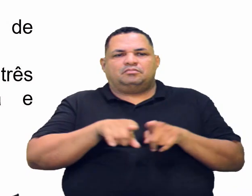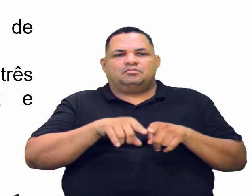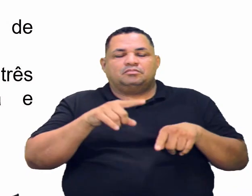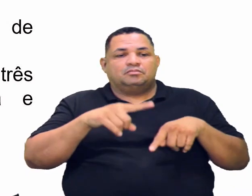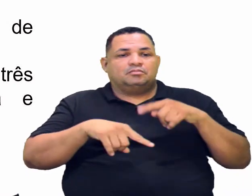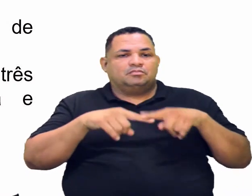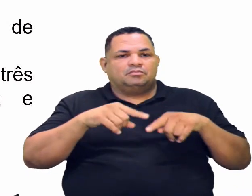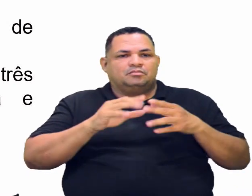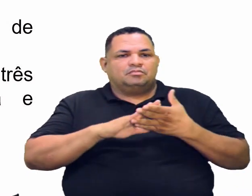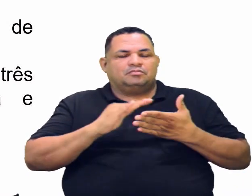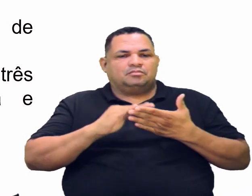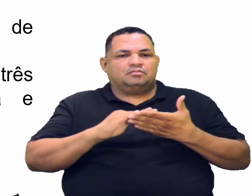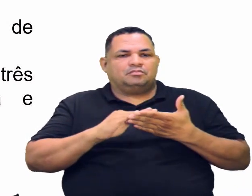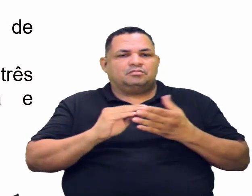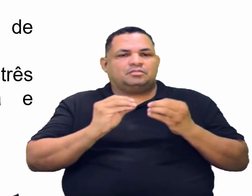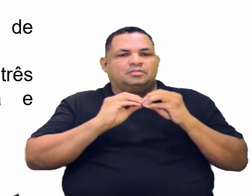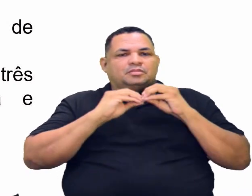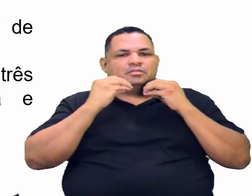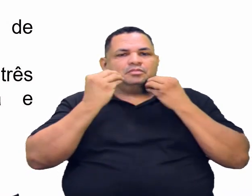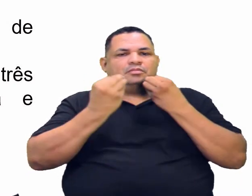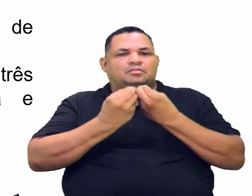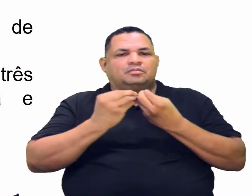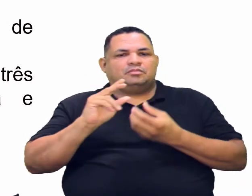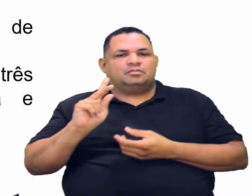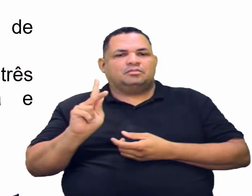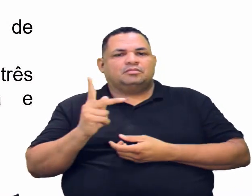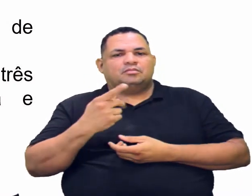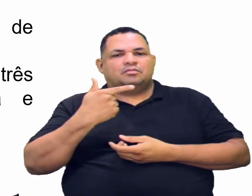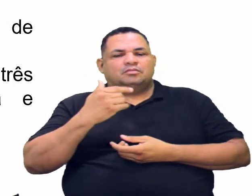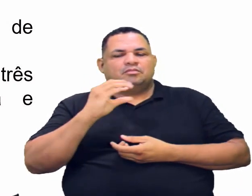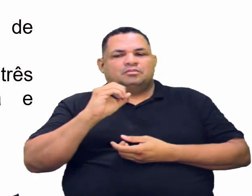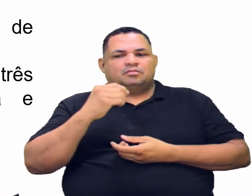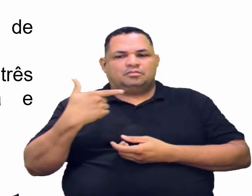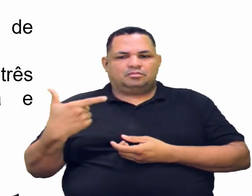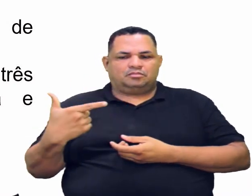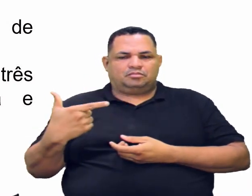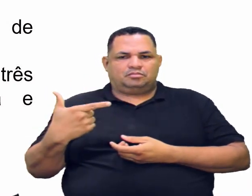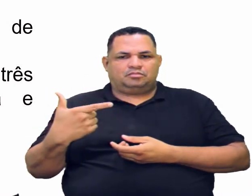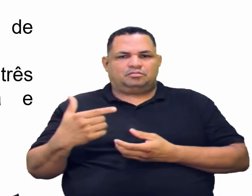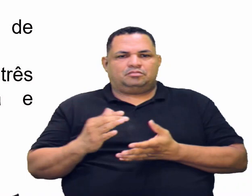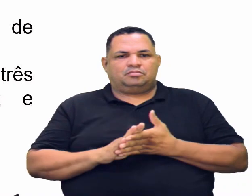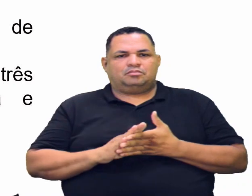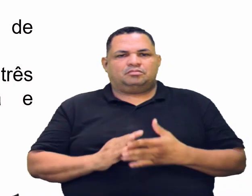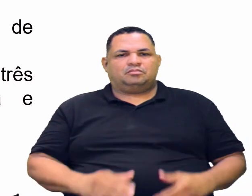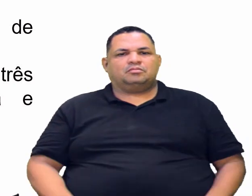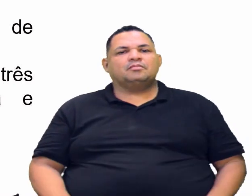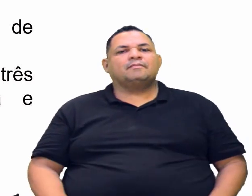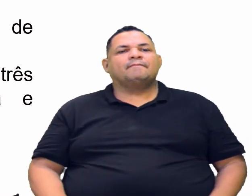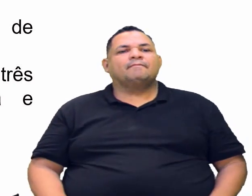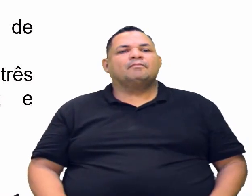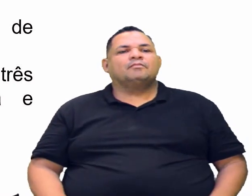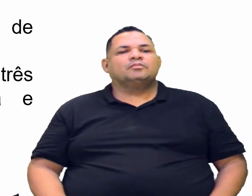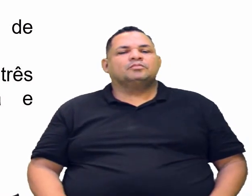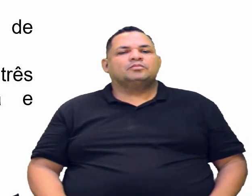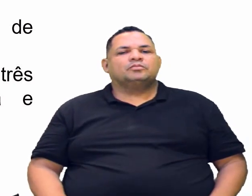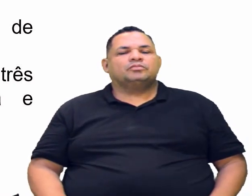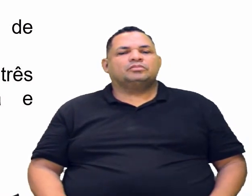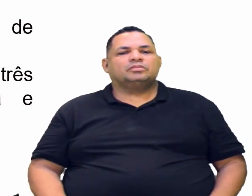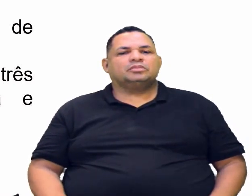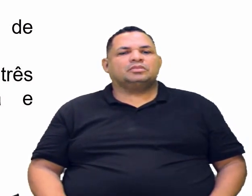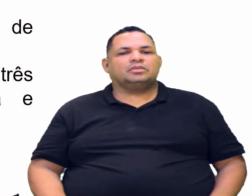produtos, além da substância H2O2, que é um peróxido. Então,